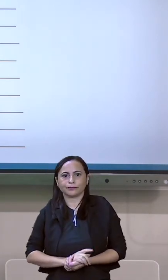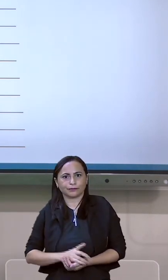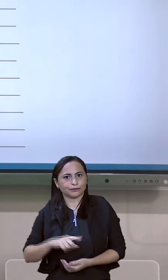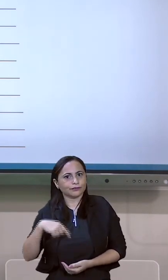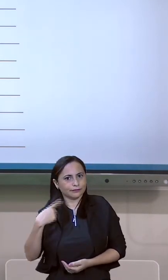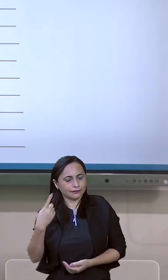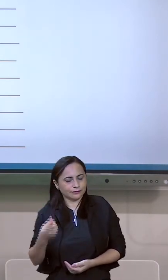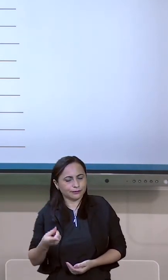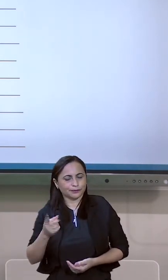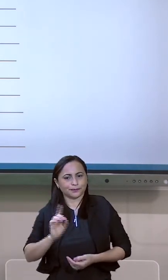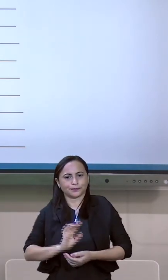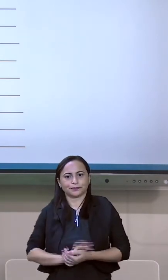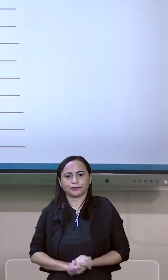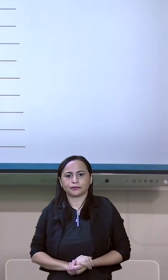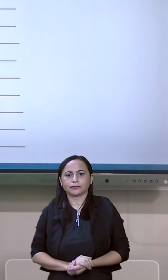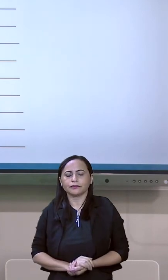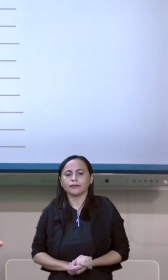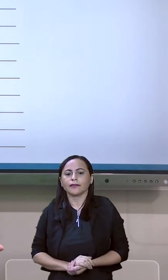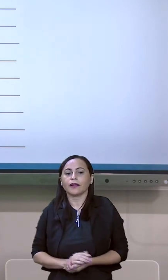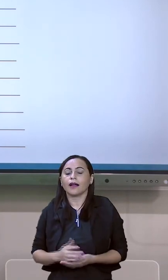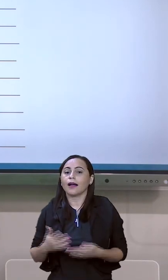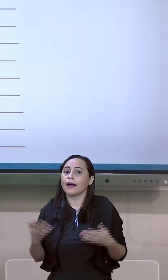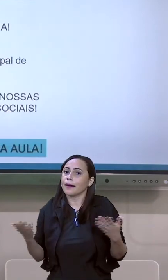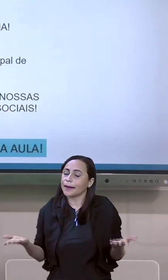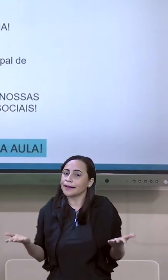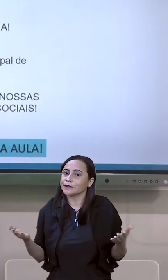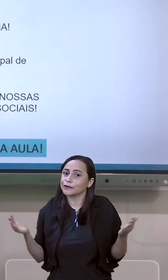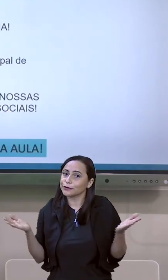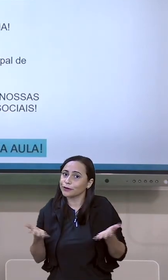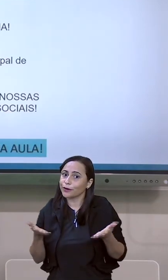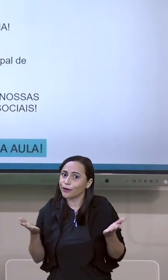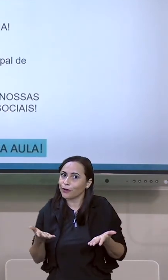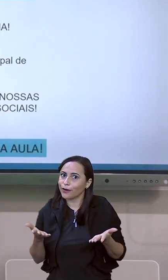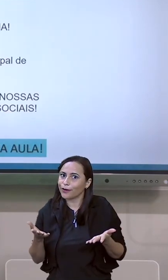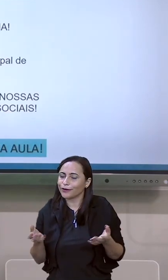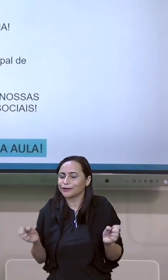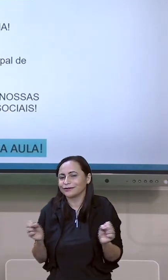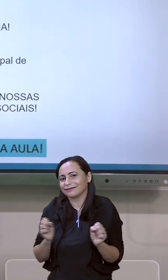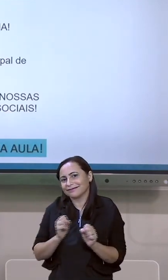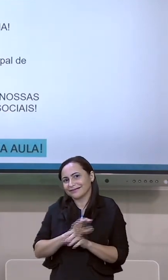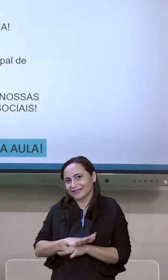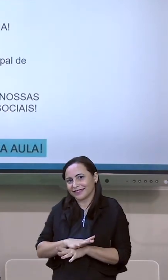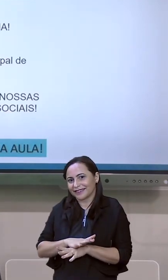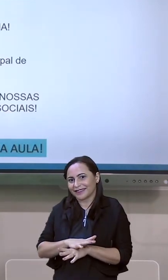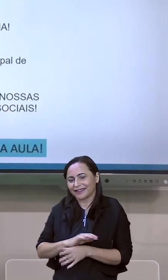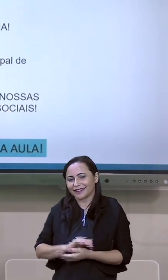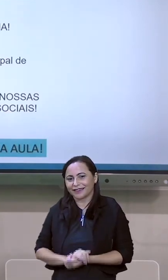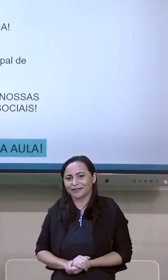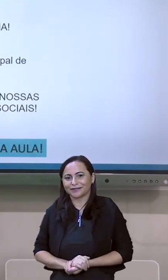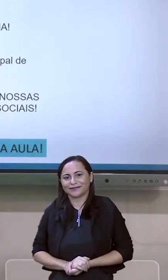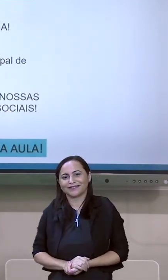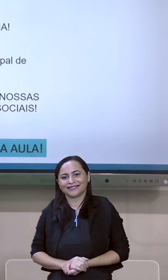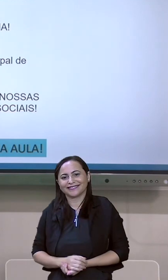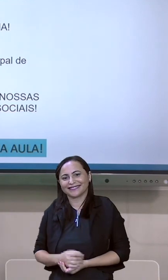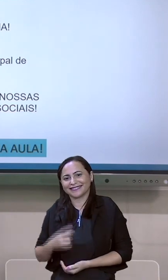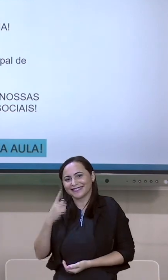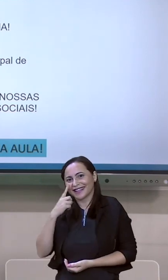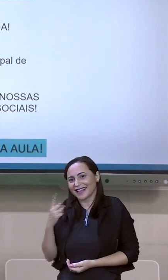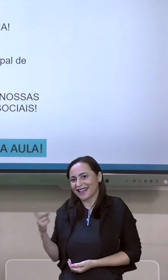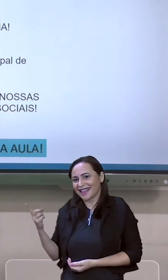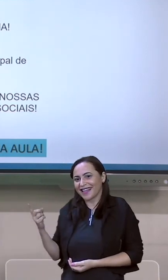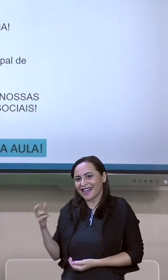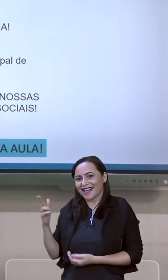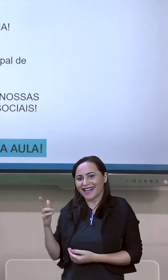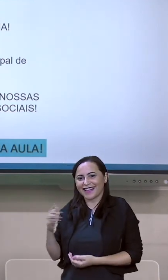fortes dentro da palavra. Mas, hoje nós vamos ficando por aqui. A Andrezinha já tá aqui, ó. Mandando